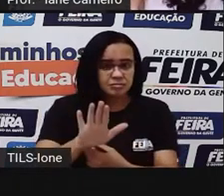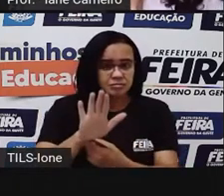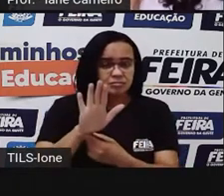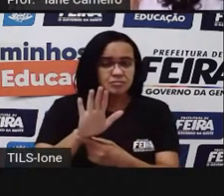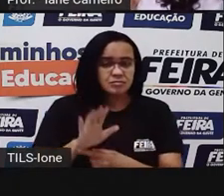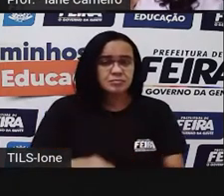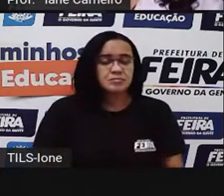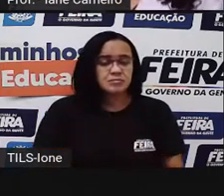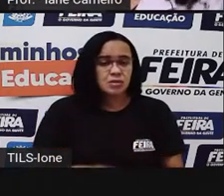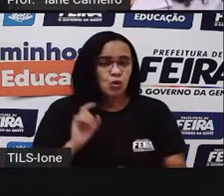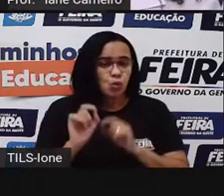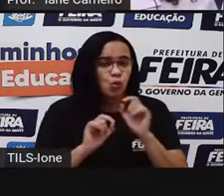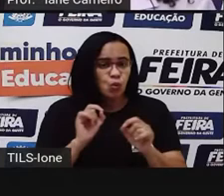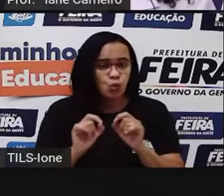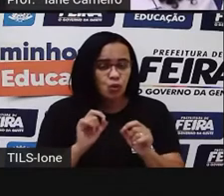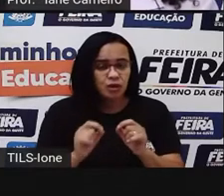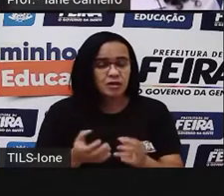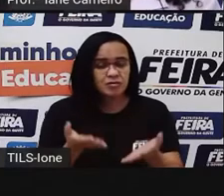né? Então, vamos lá?